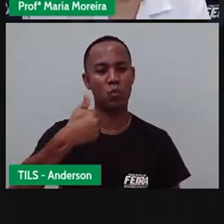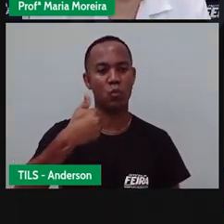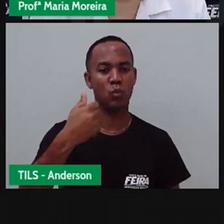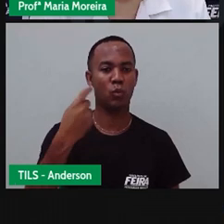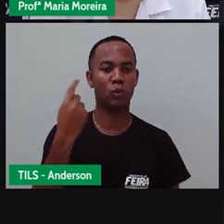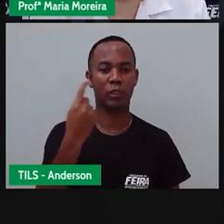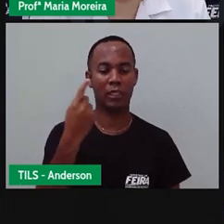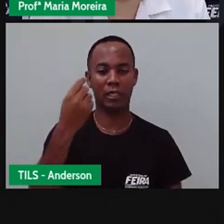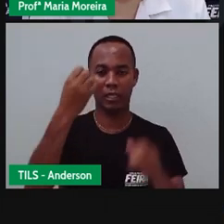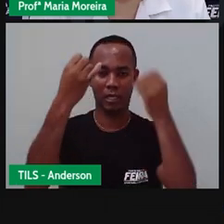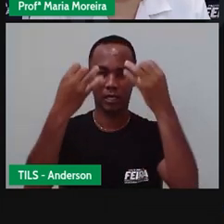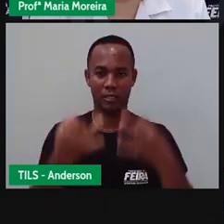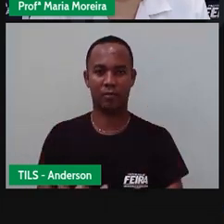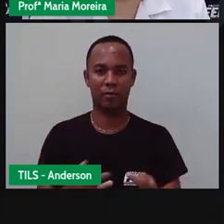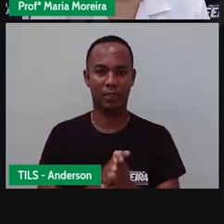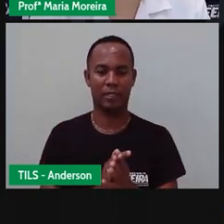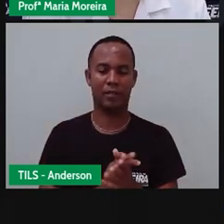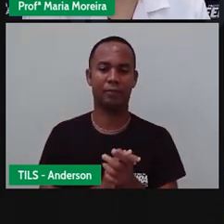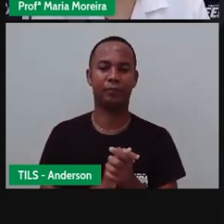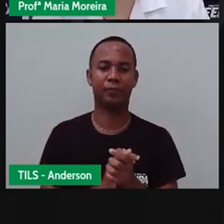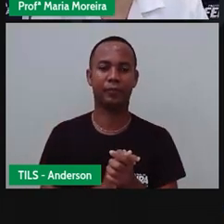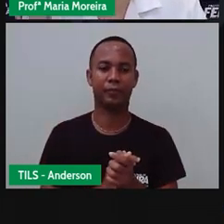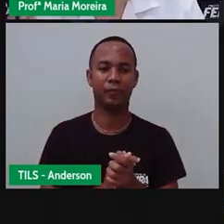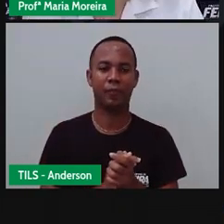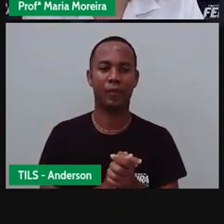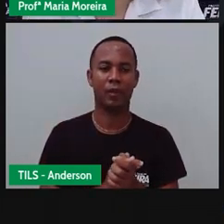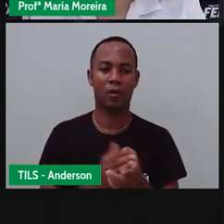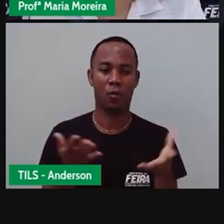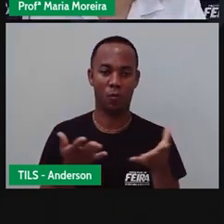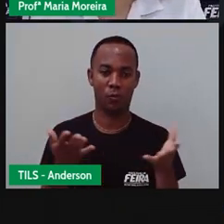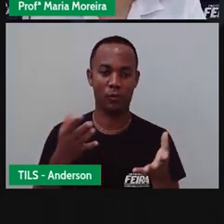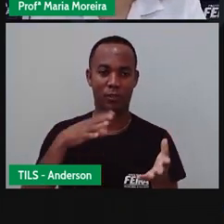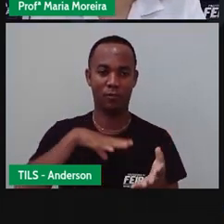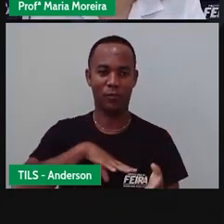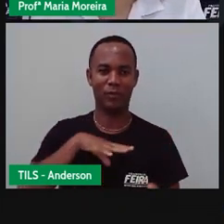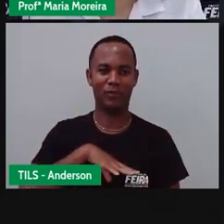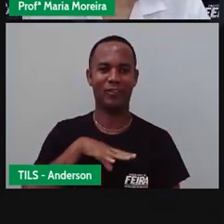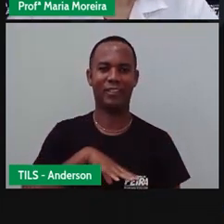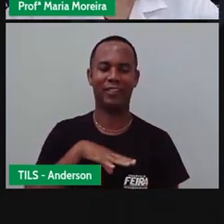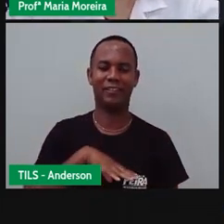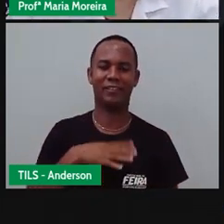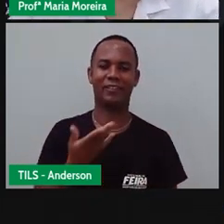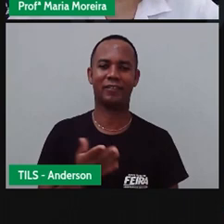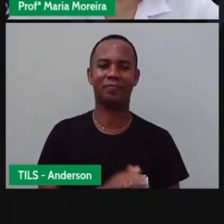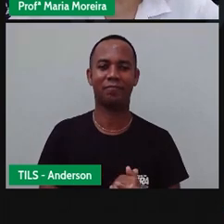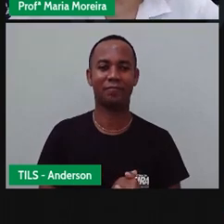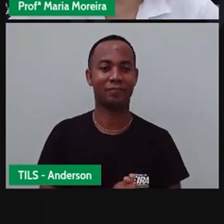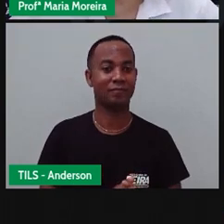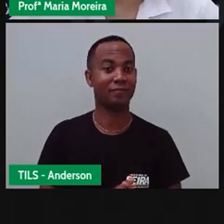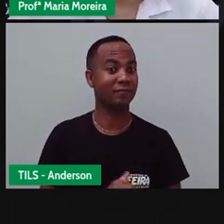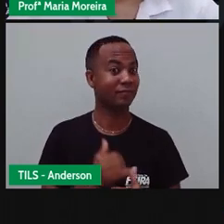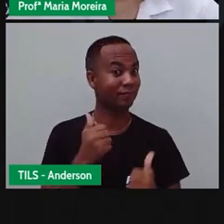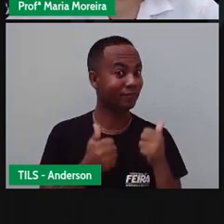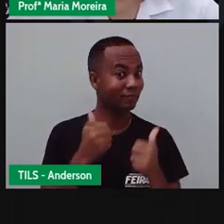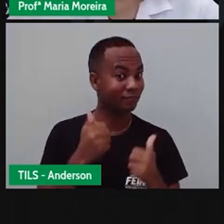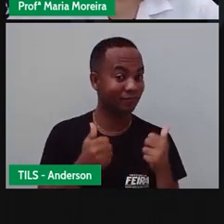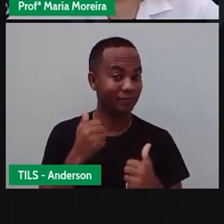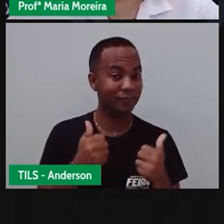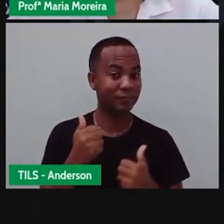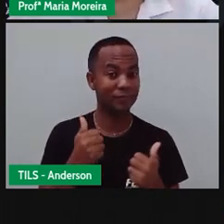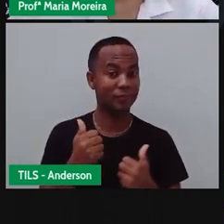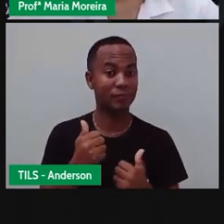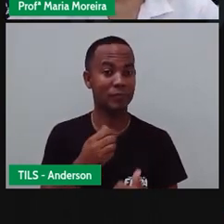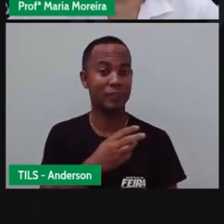Nossa área de conhecimento interdisciplinar, linguagem. E aí, terceiro ano, o que